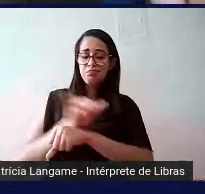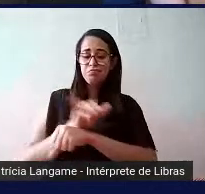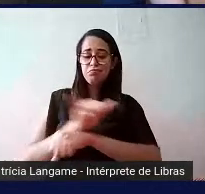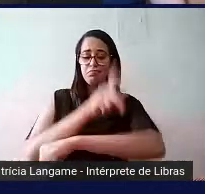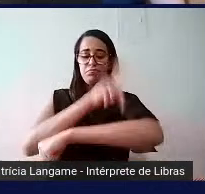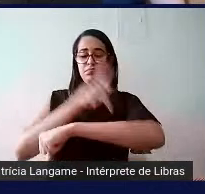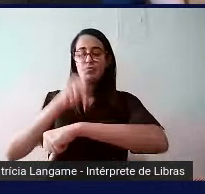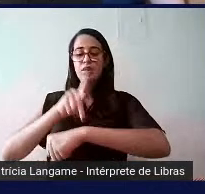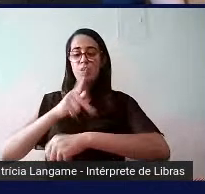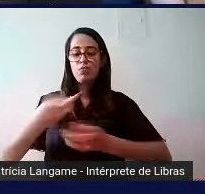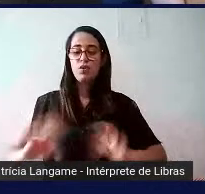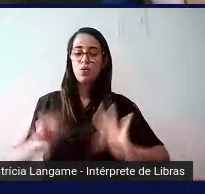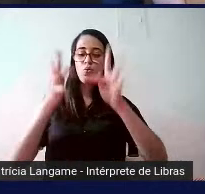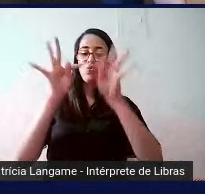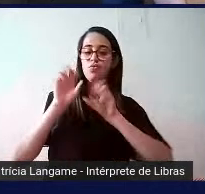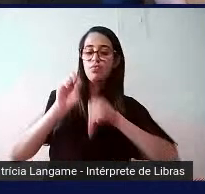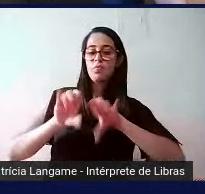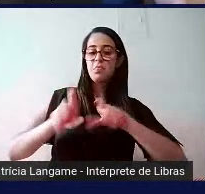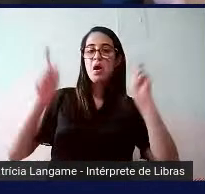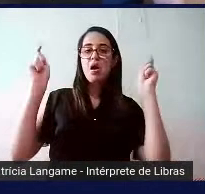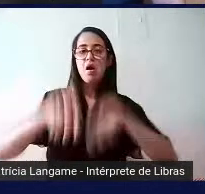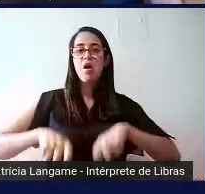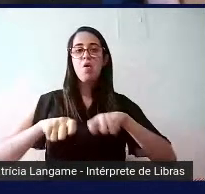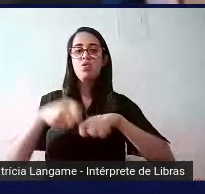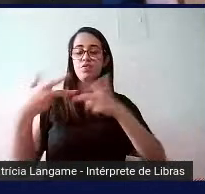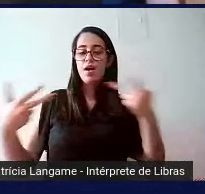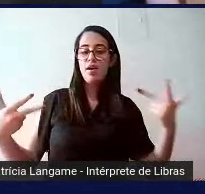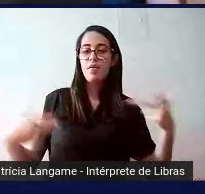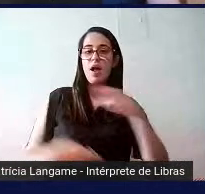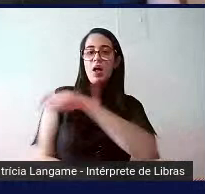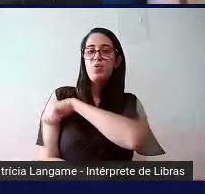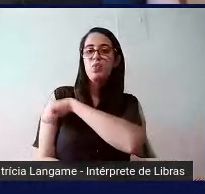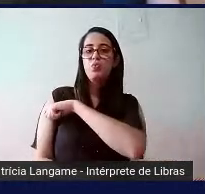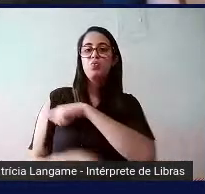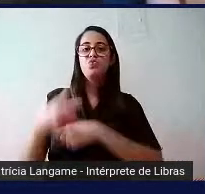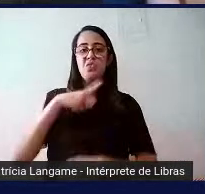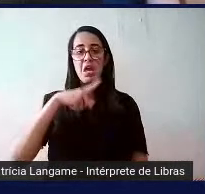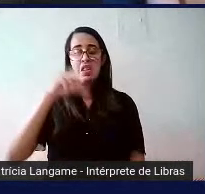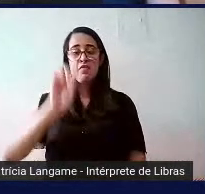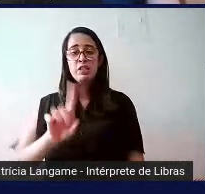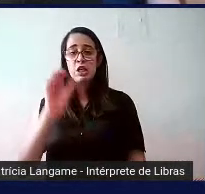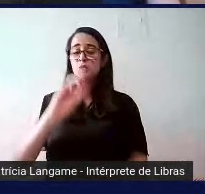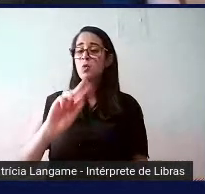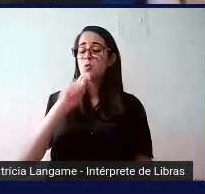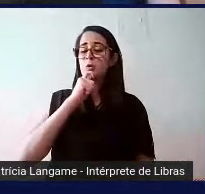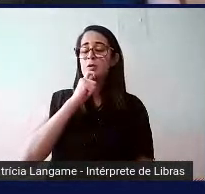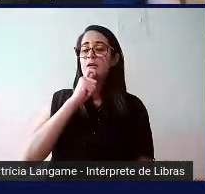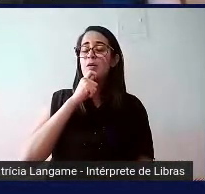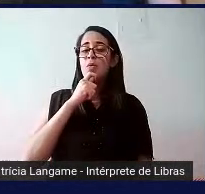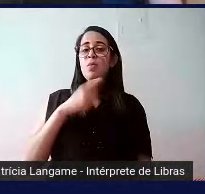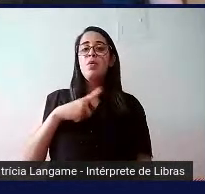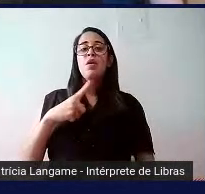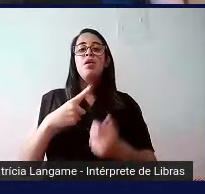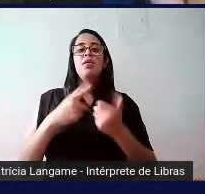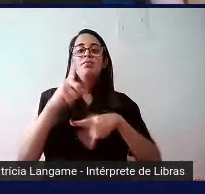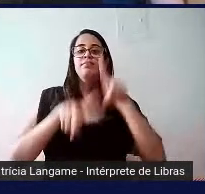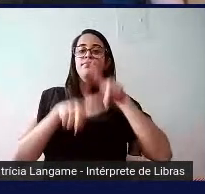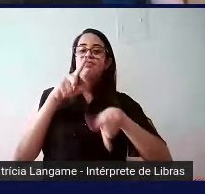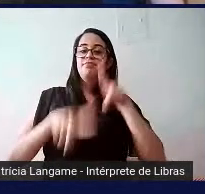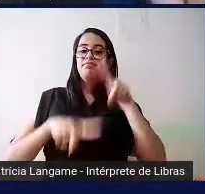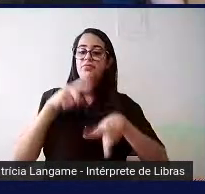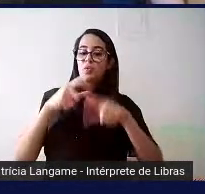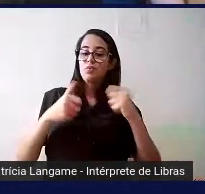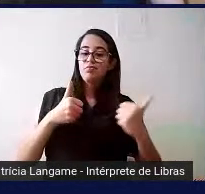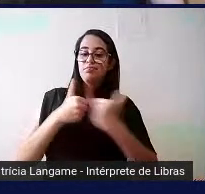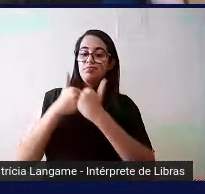podem ser úteis para as mesmas necessidades de diversos estudantes, com ou sem deficiência, como sendo um recurso de tecnologia assistiva, não favorece o caminho